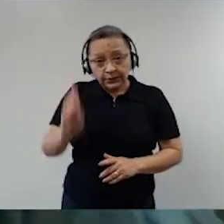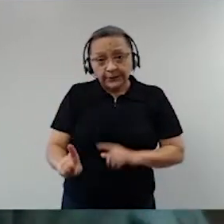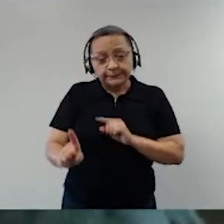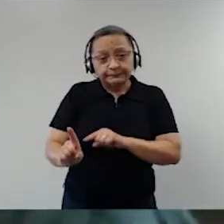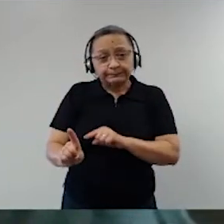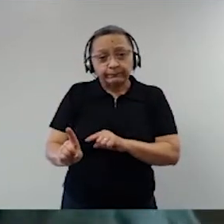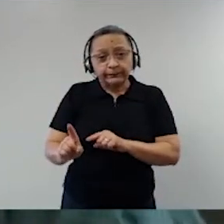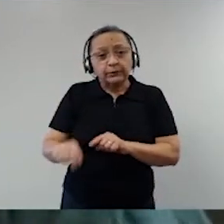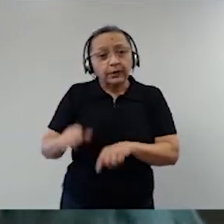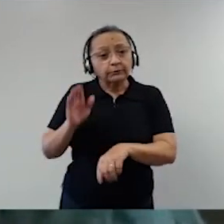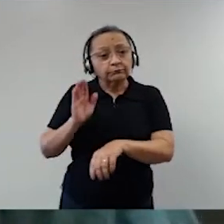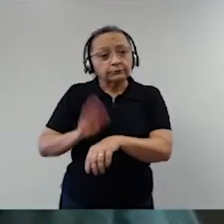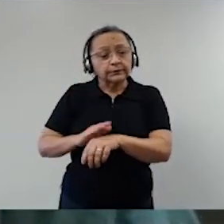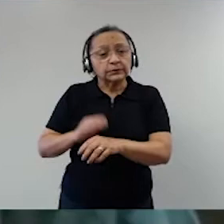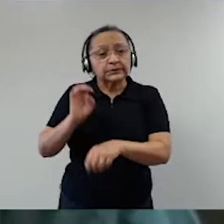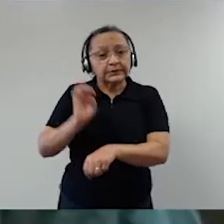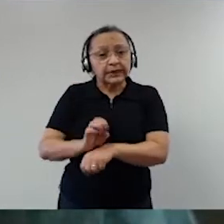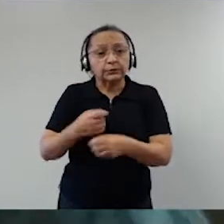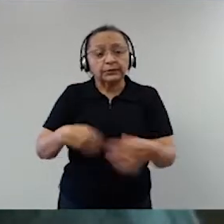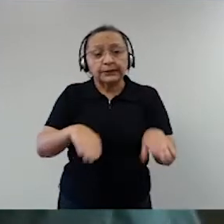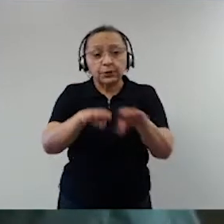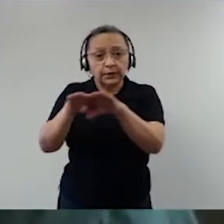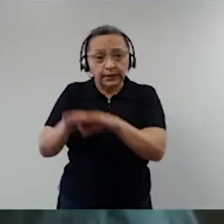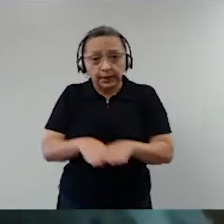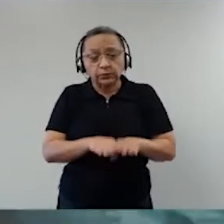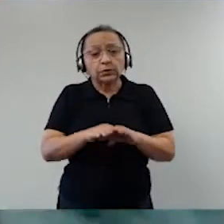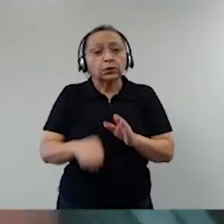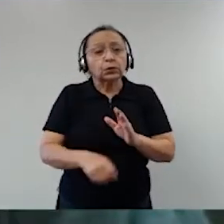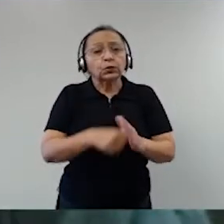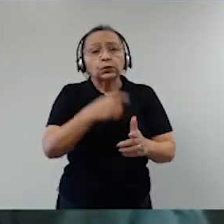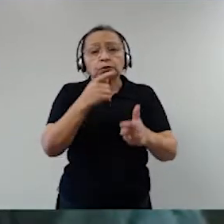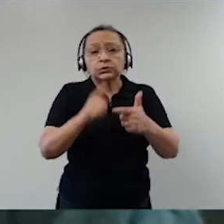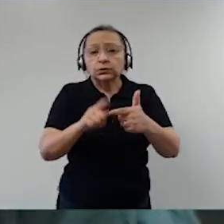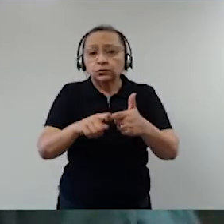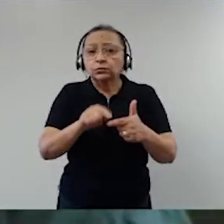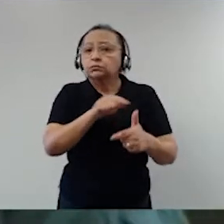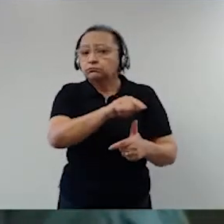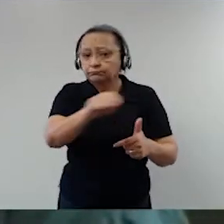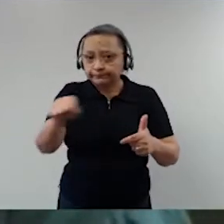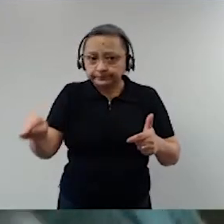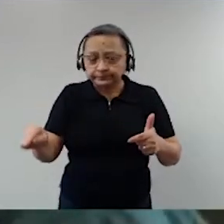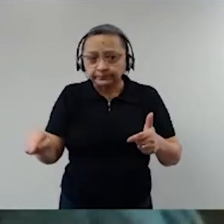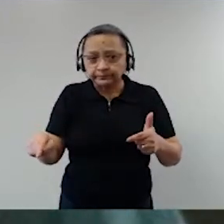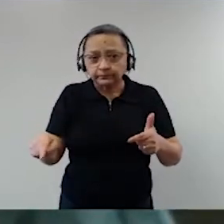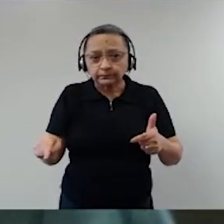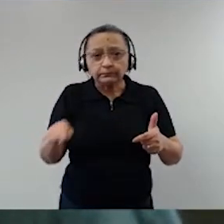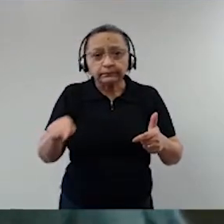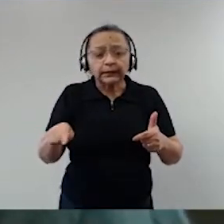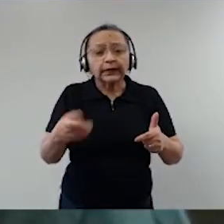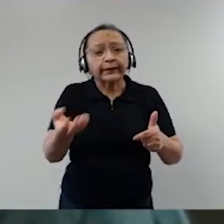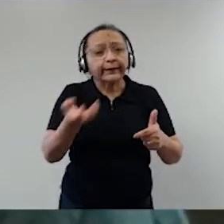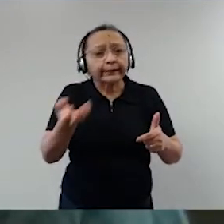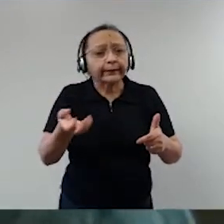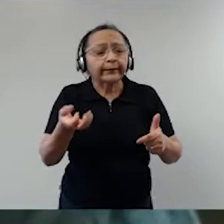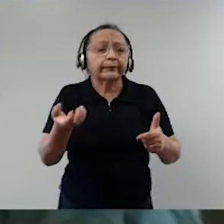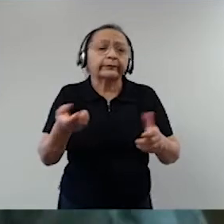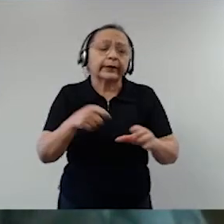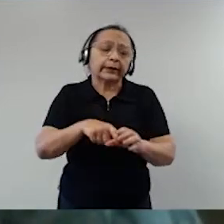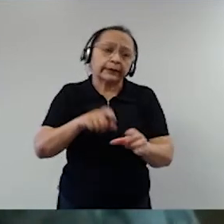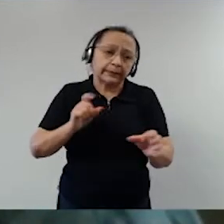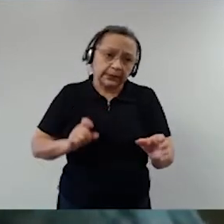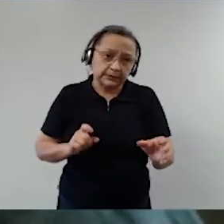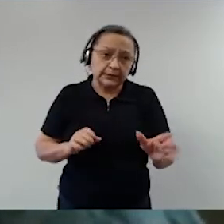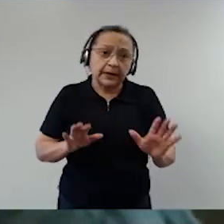isto é, o Estado Democrático e direito no artigo primeiro, e, no segundo, que os poreres seriam independentes e armônicos.